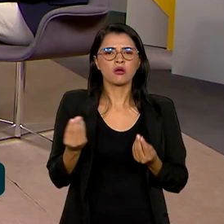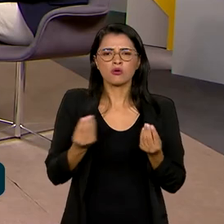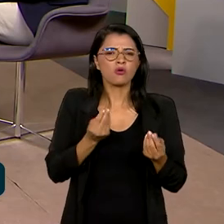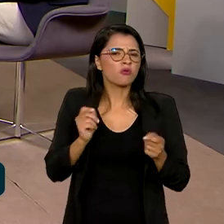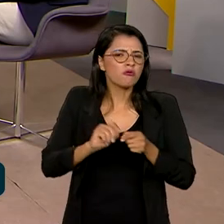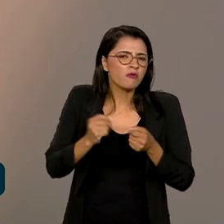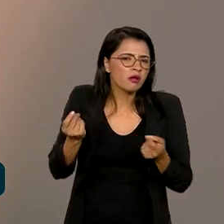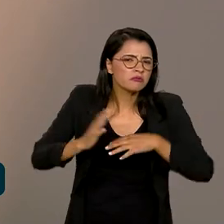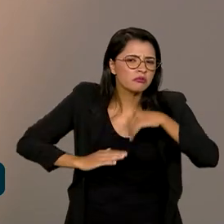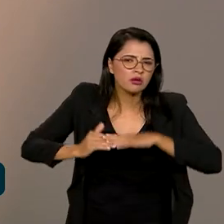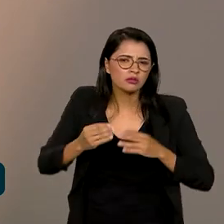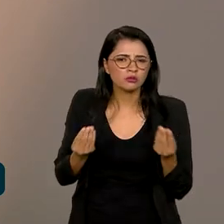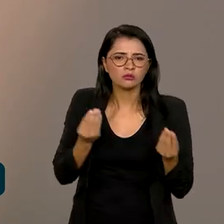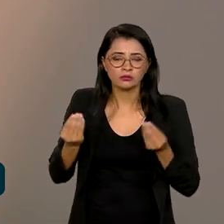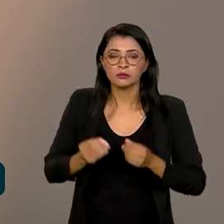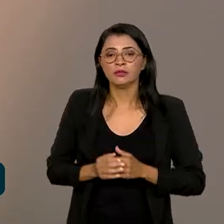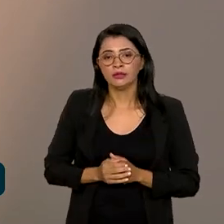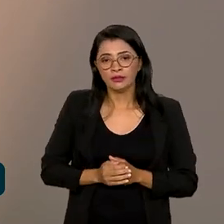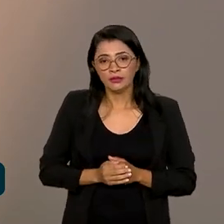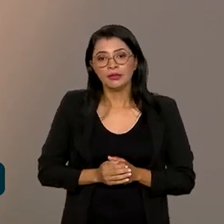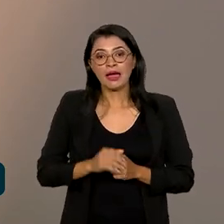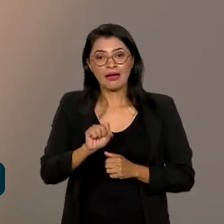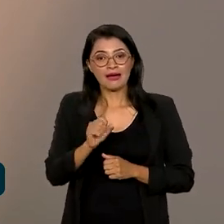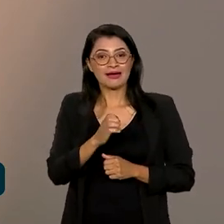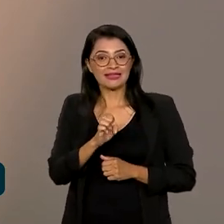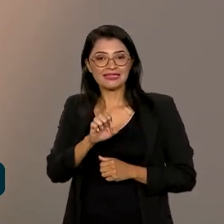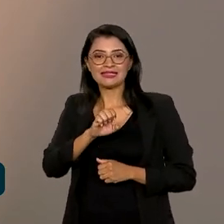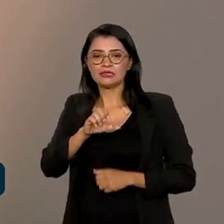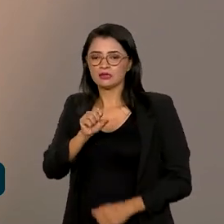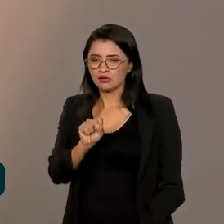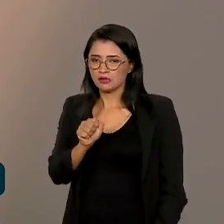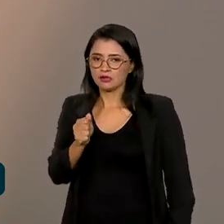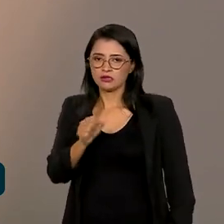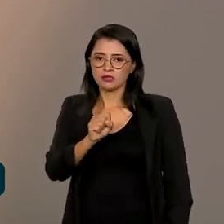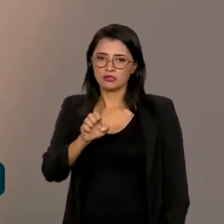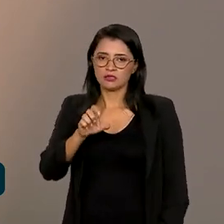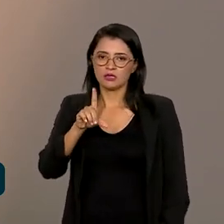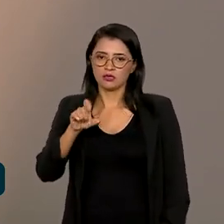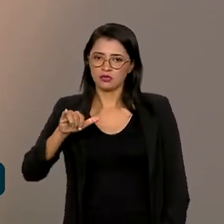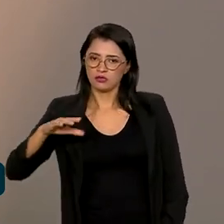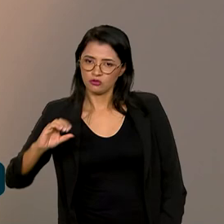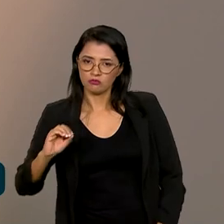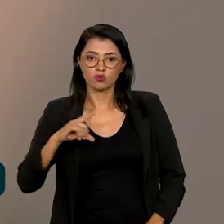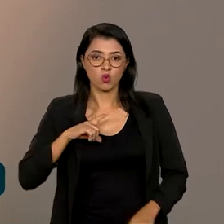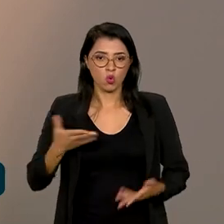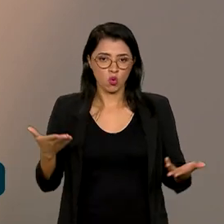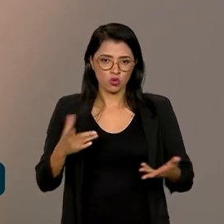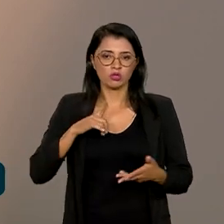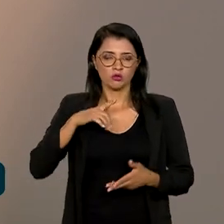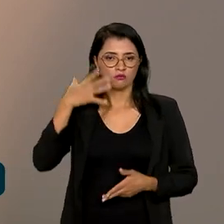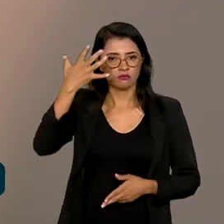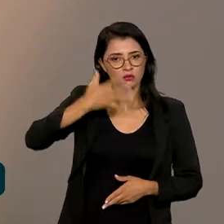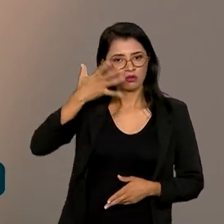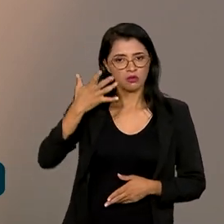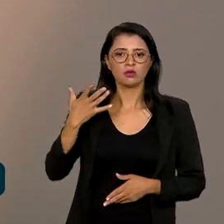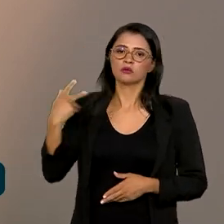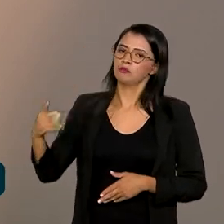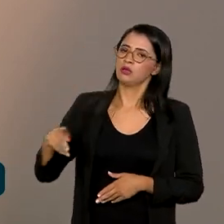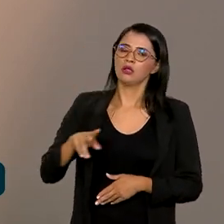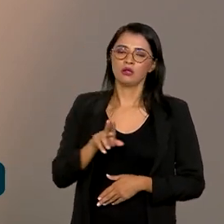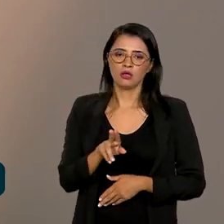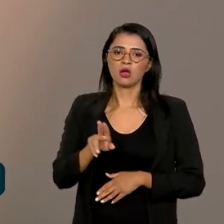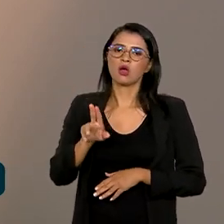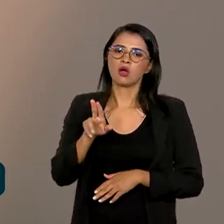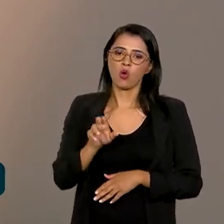feito na prática? Olha, justamente, tivemos hoje uma palestra, né? Que foi ministrada pela Ouvidoria Geral da União,